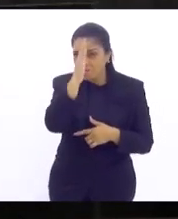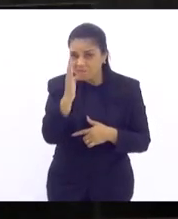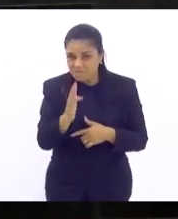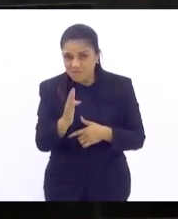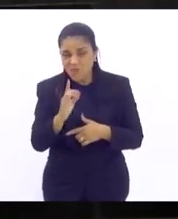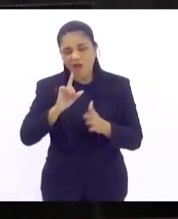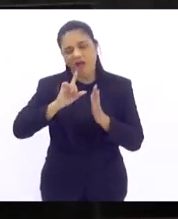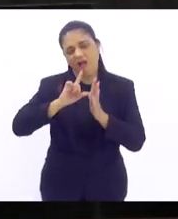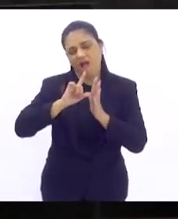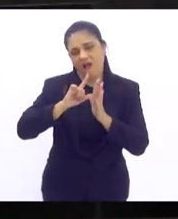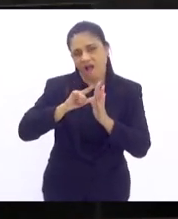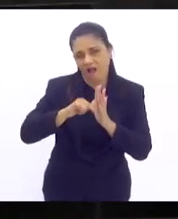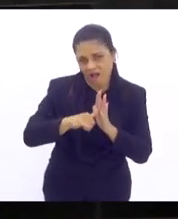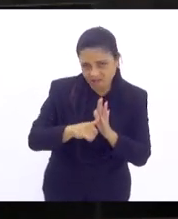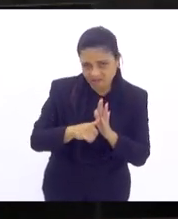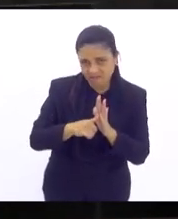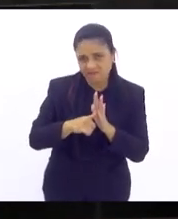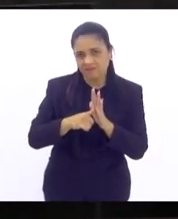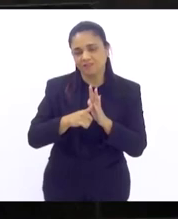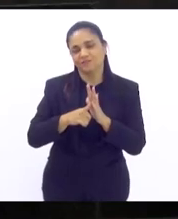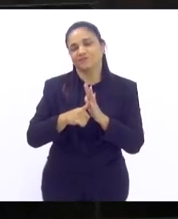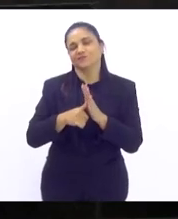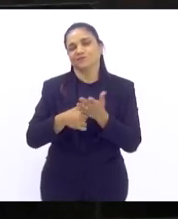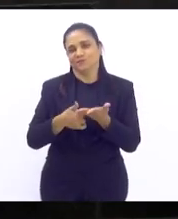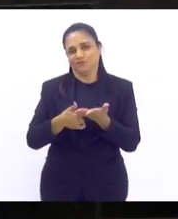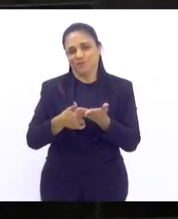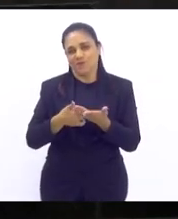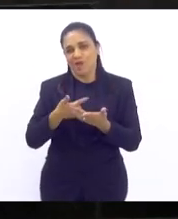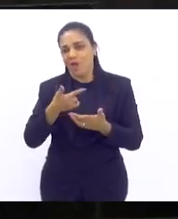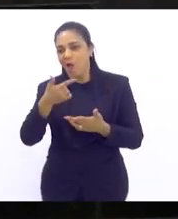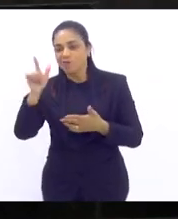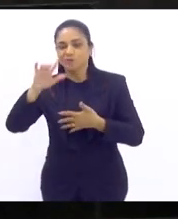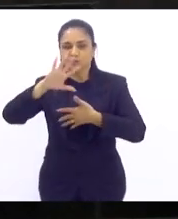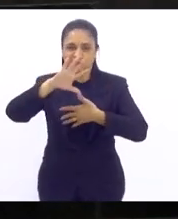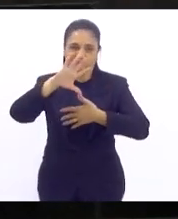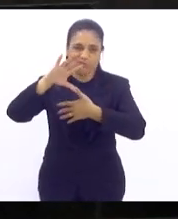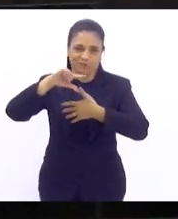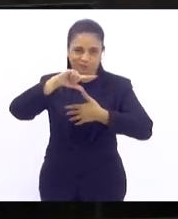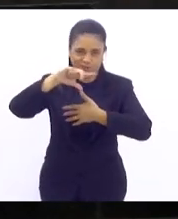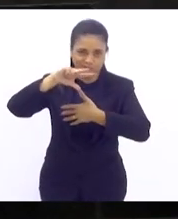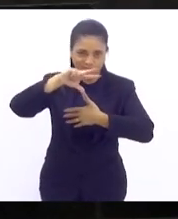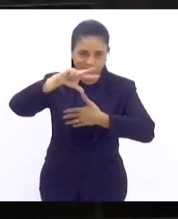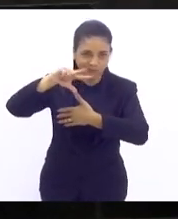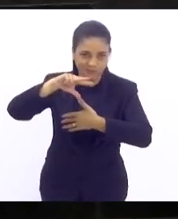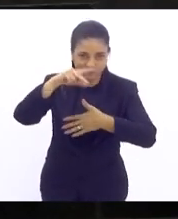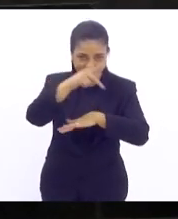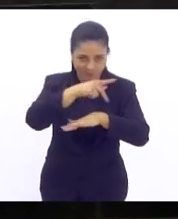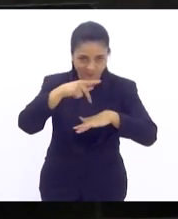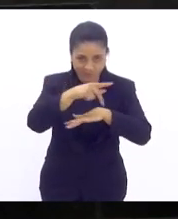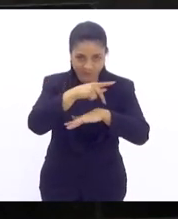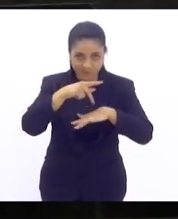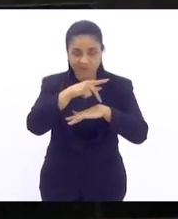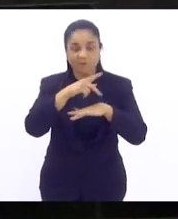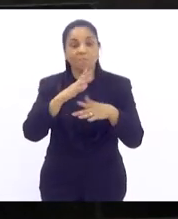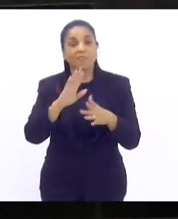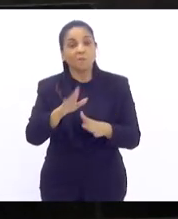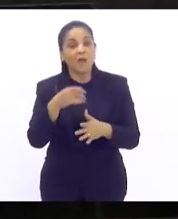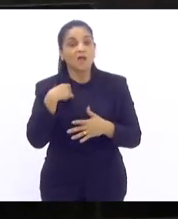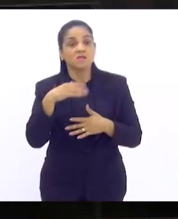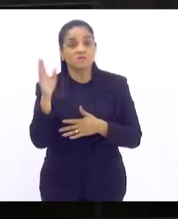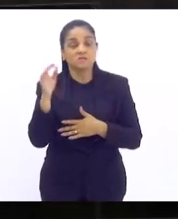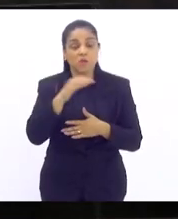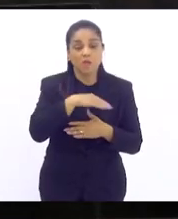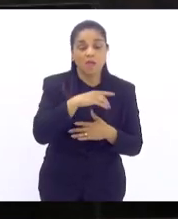muito atrasado ainda com relação aos seus irmãos aqui da América Latina e Caribe. Mas também observar que a